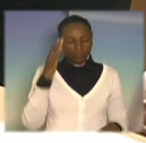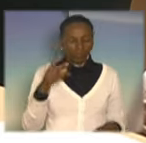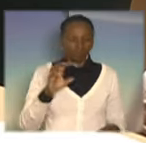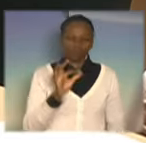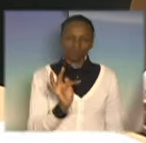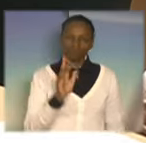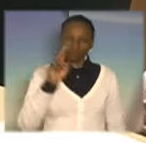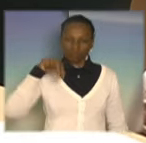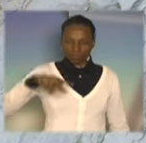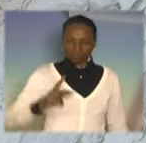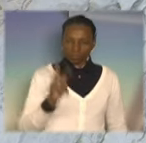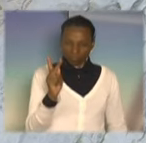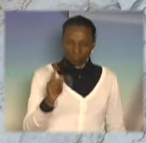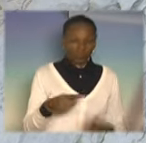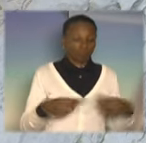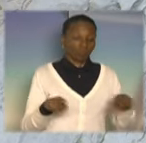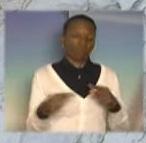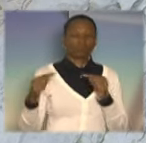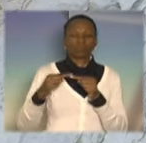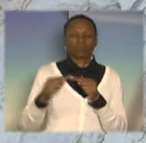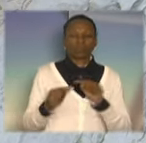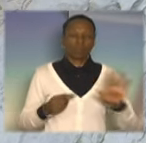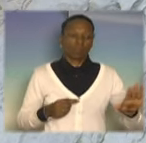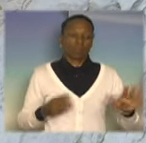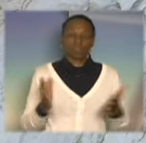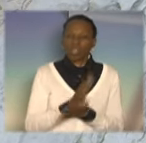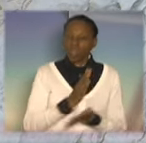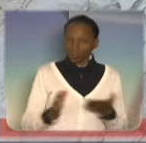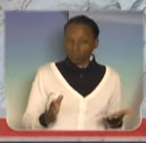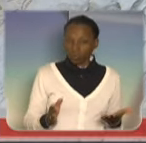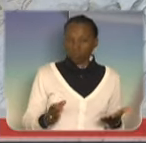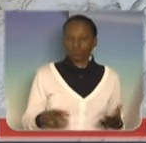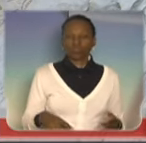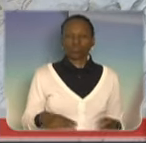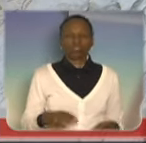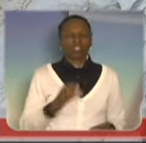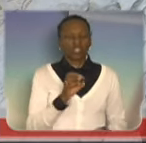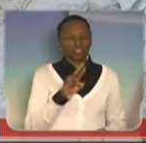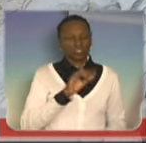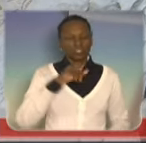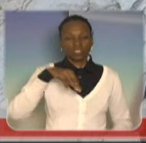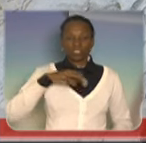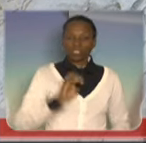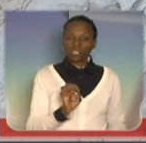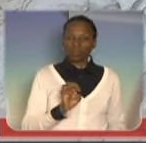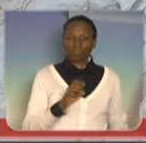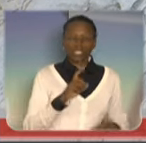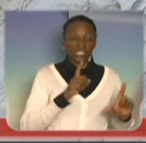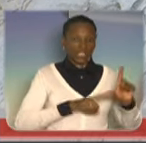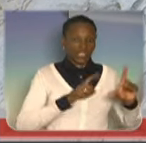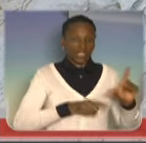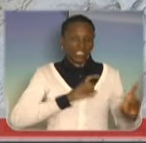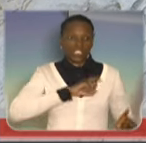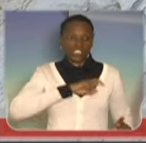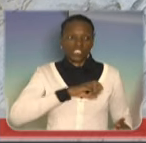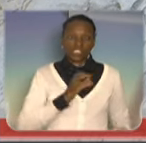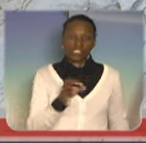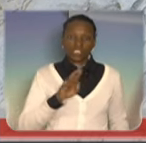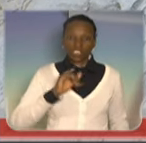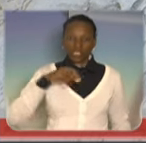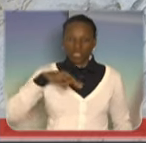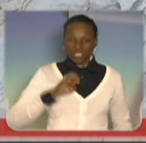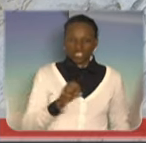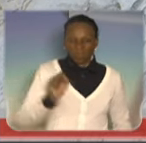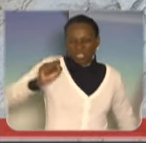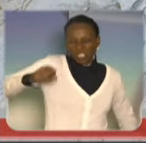pessoas fazem desse estilo musical, acabam o tornando crime, quando colocam não só letras violentas, letras criminosas, letras que denigrem